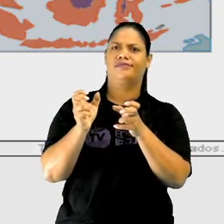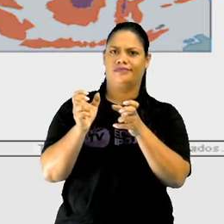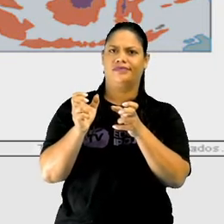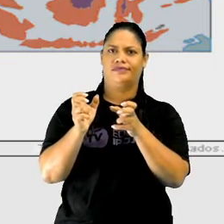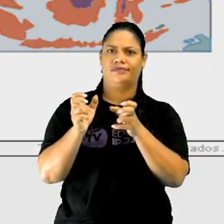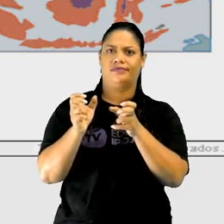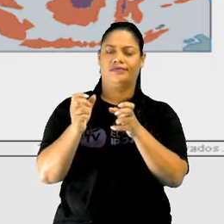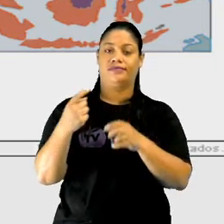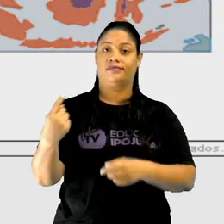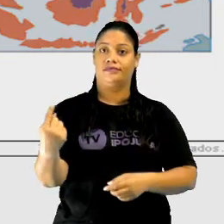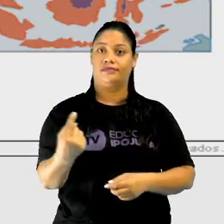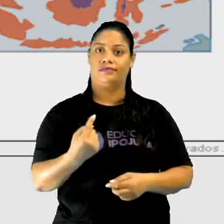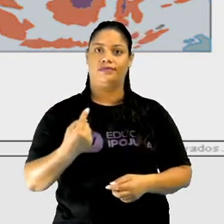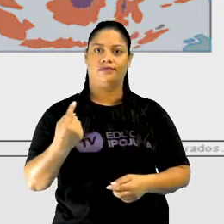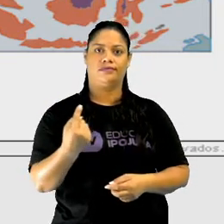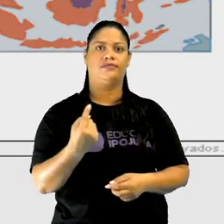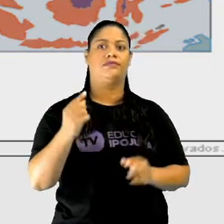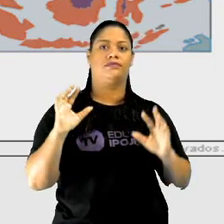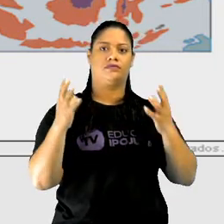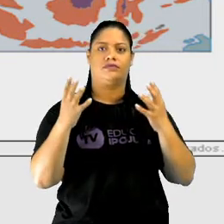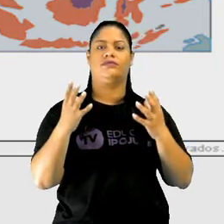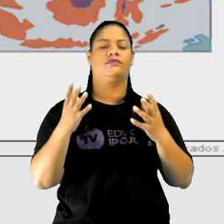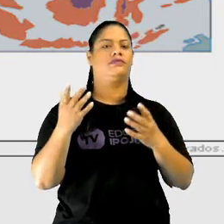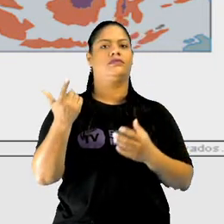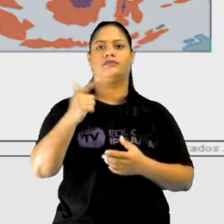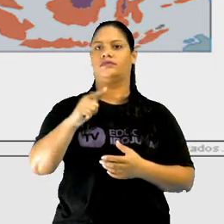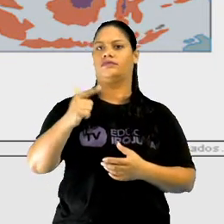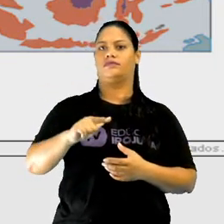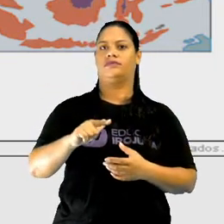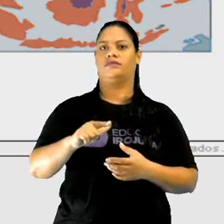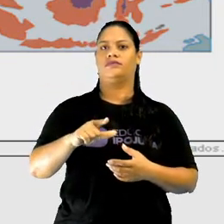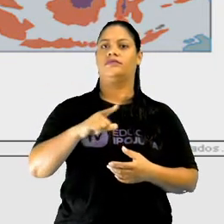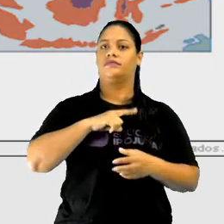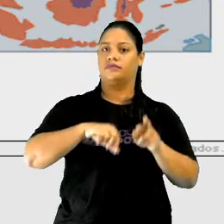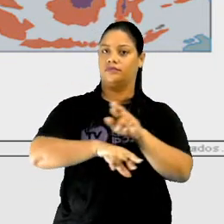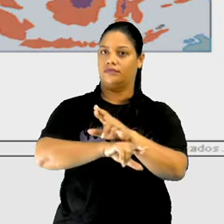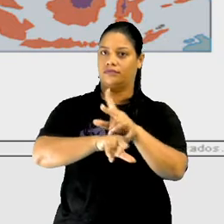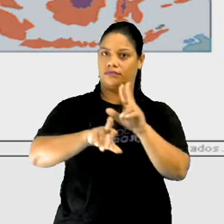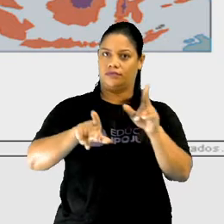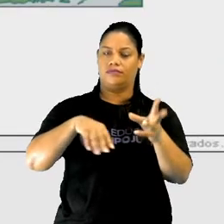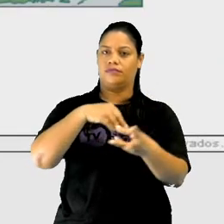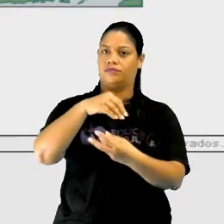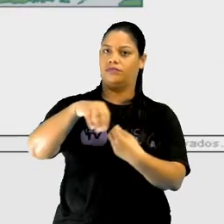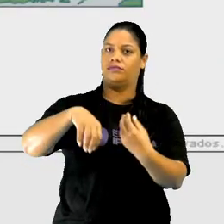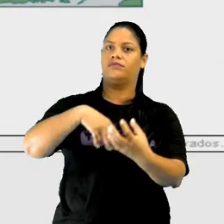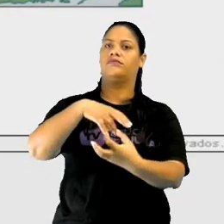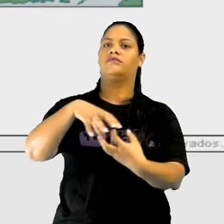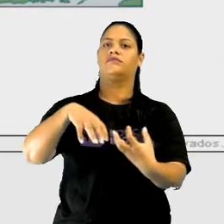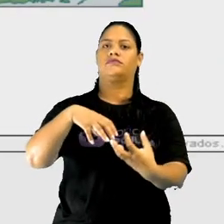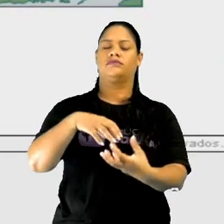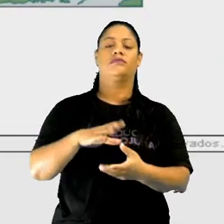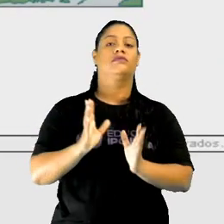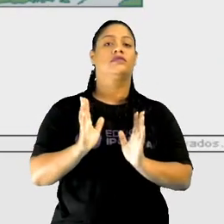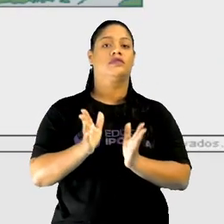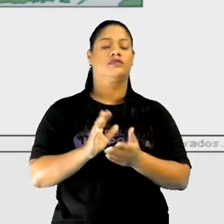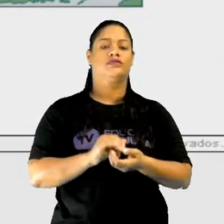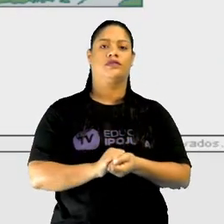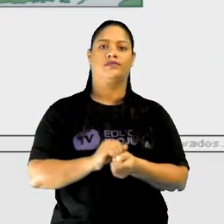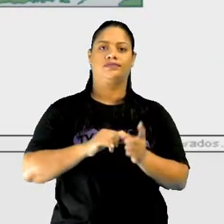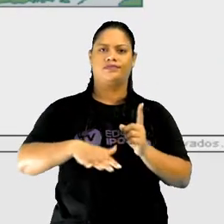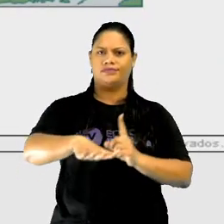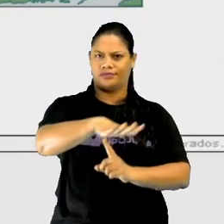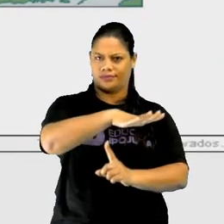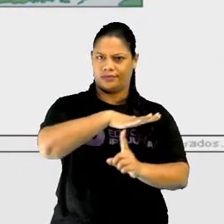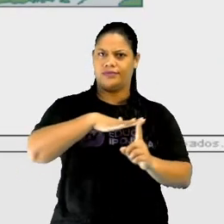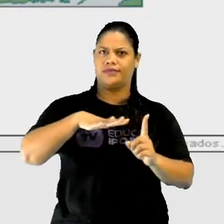predomínio, num clima predominante. A gente tem uma coisa muito misturada. Já na vegetação,